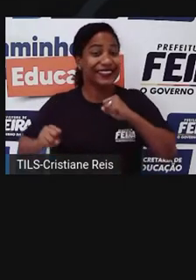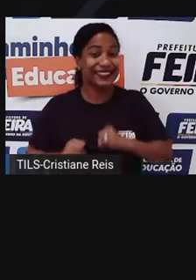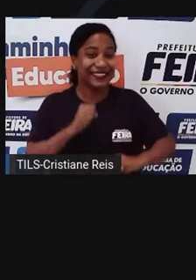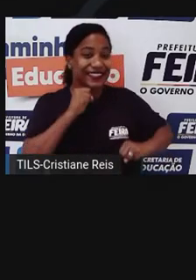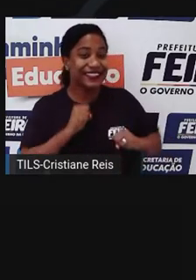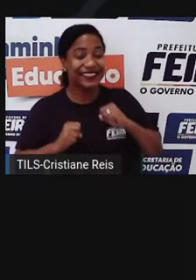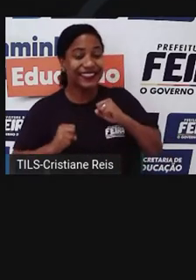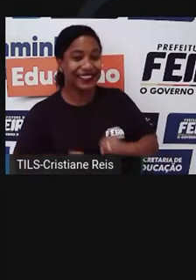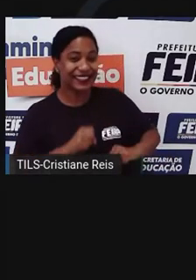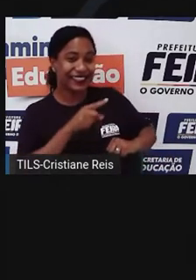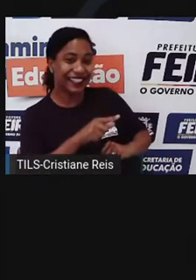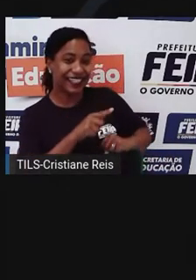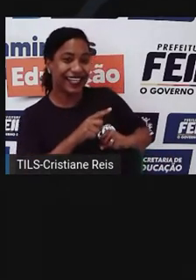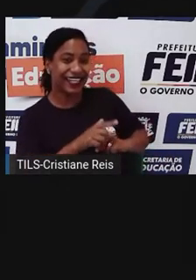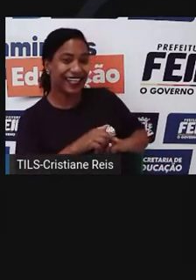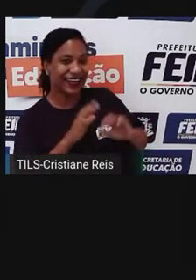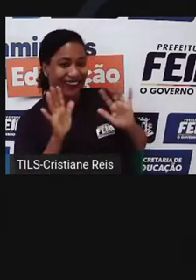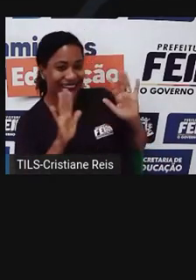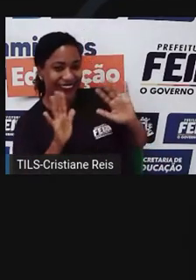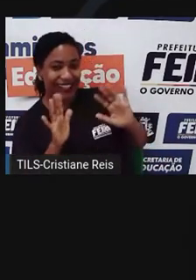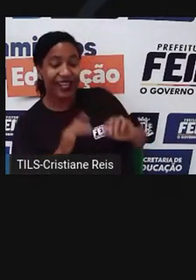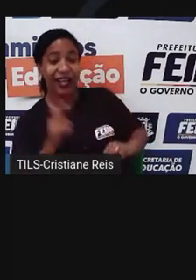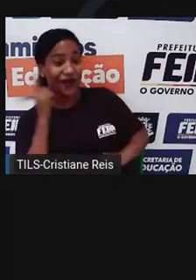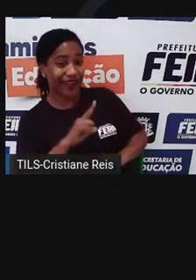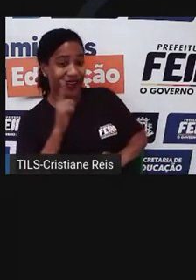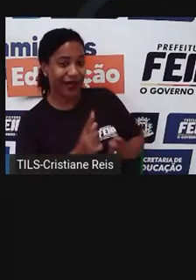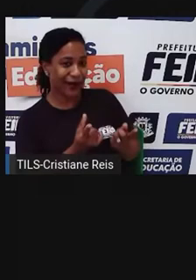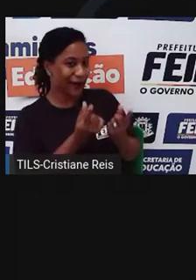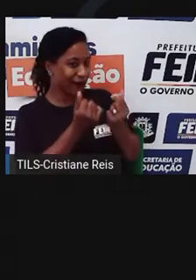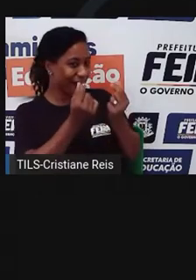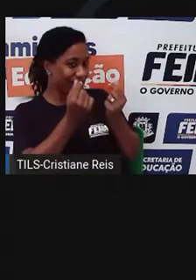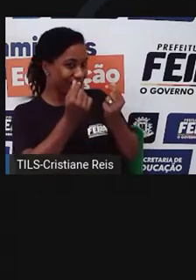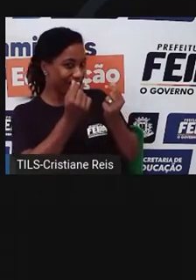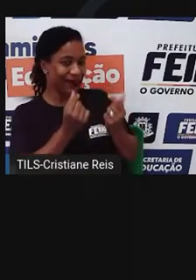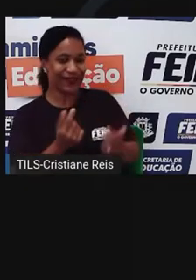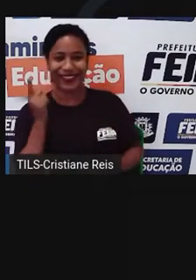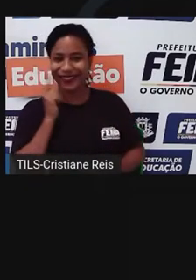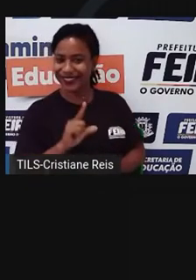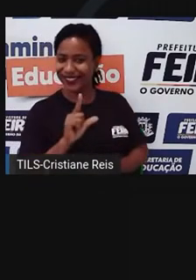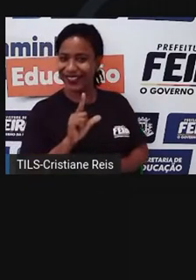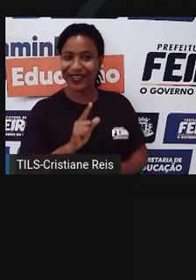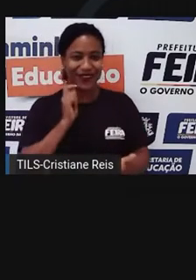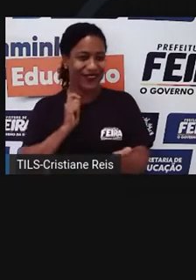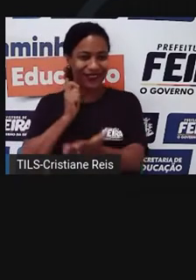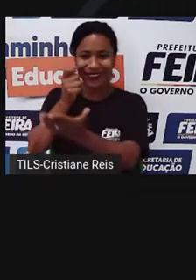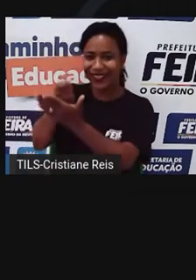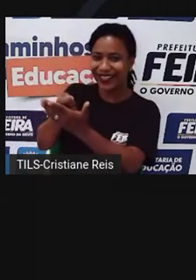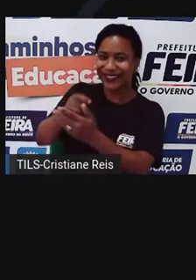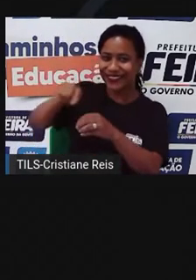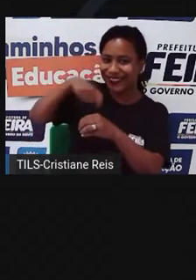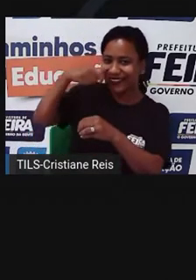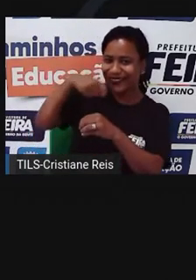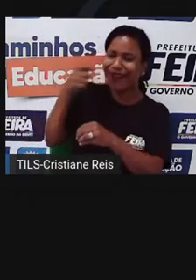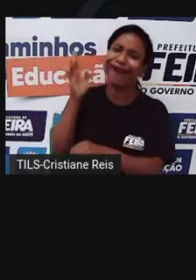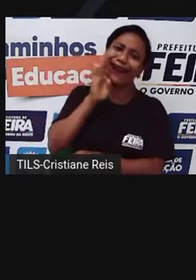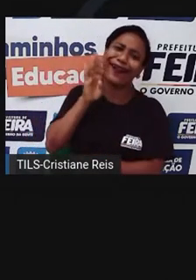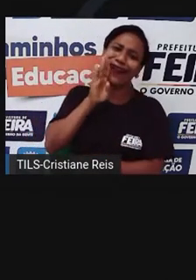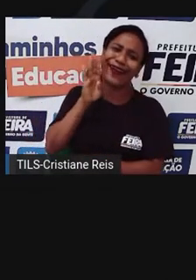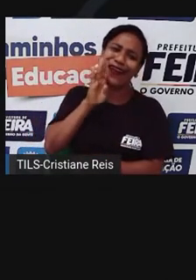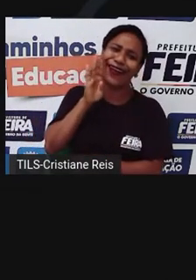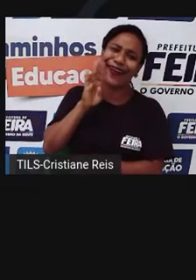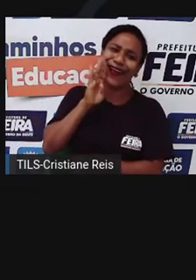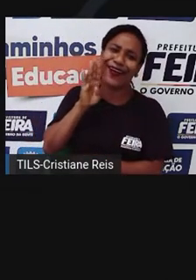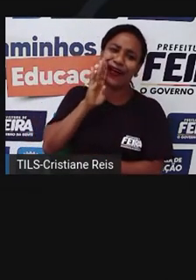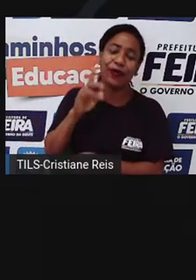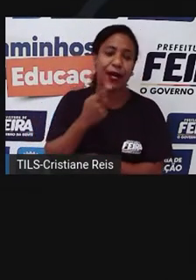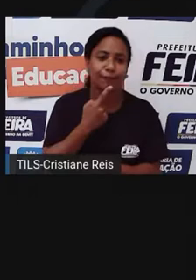Acabei de ganhar minha mesada. Hoje o sorvete é por minha copa. Ai, que legal, Mônica! Ai, qual que eu